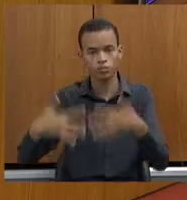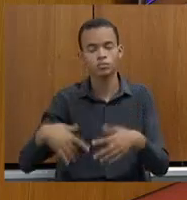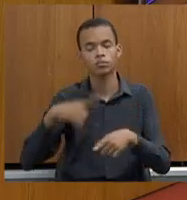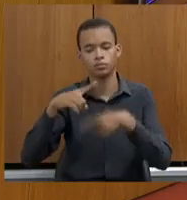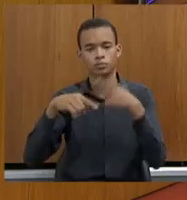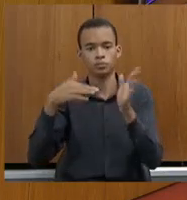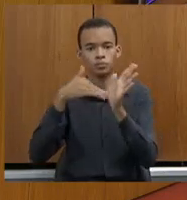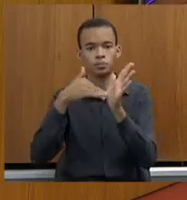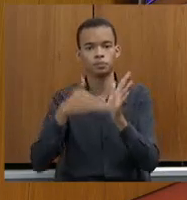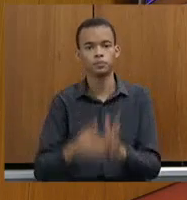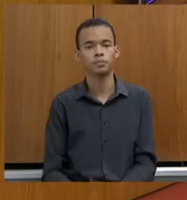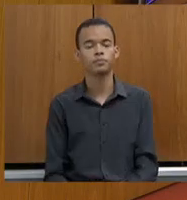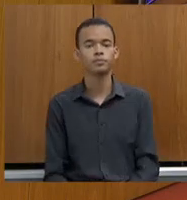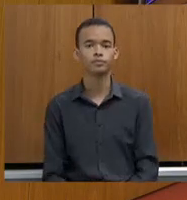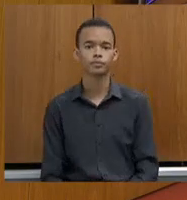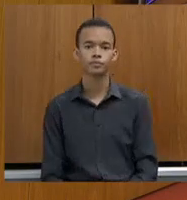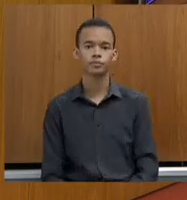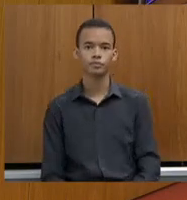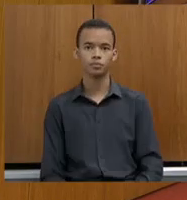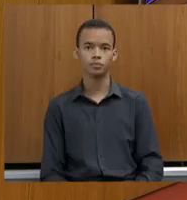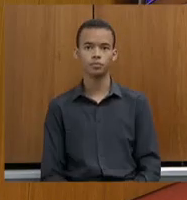Primeiro, eu quero